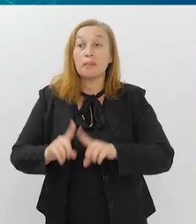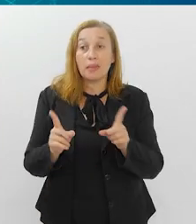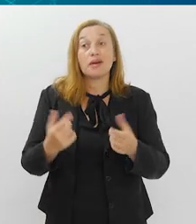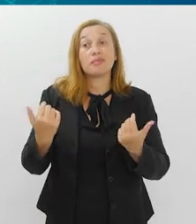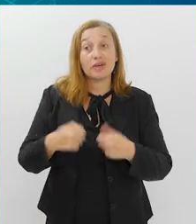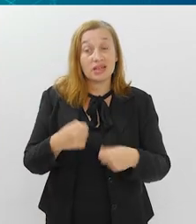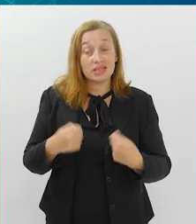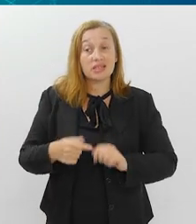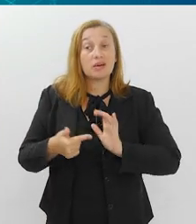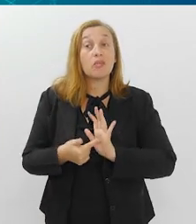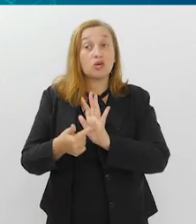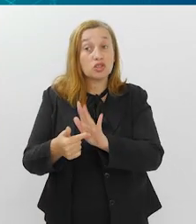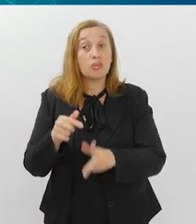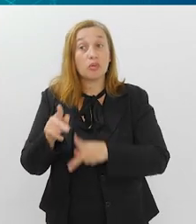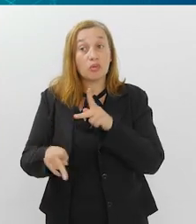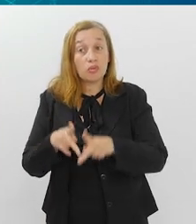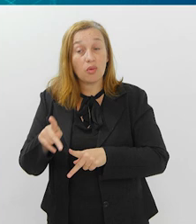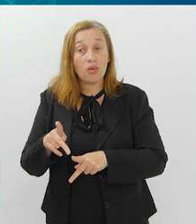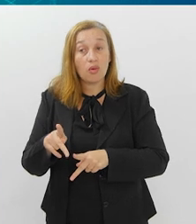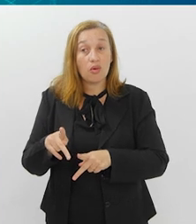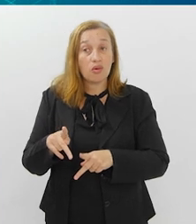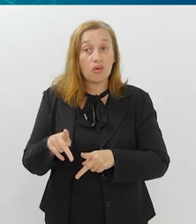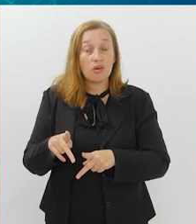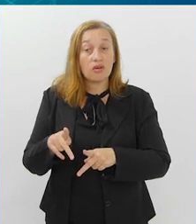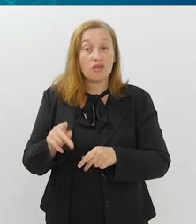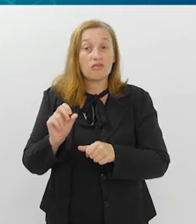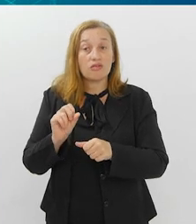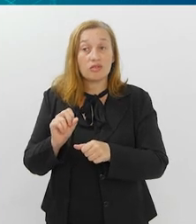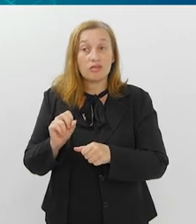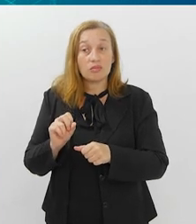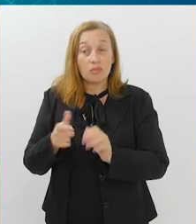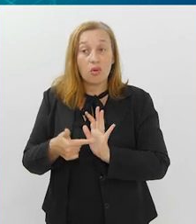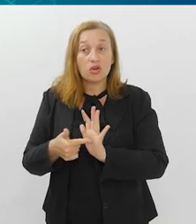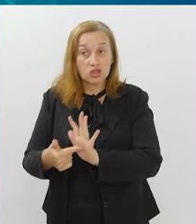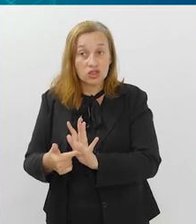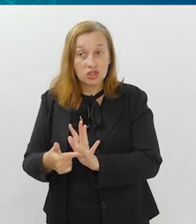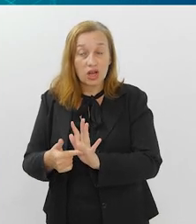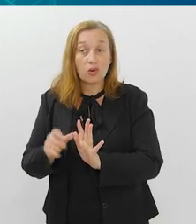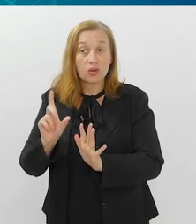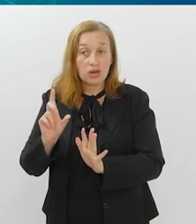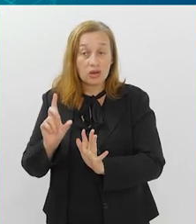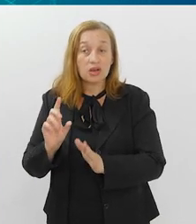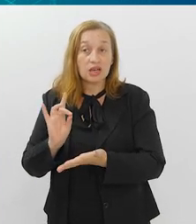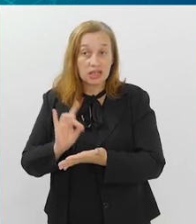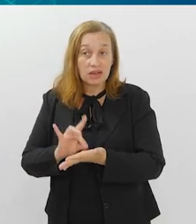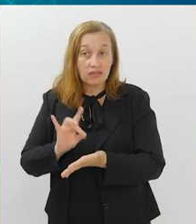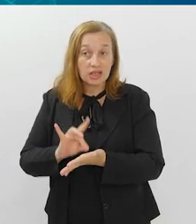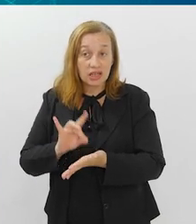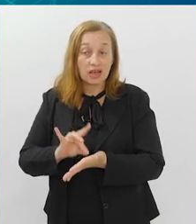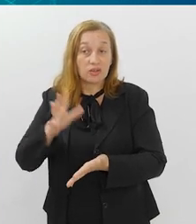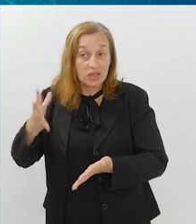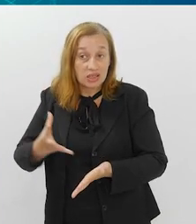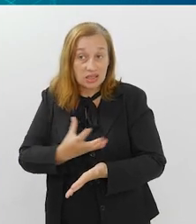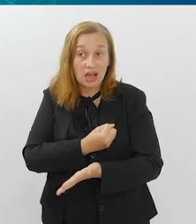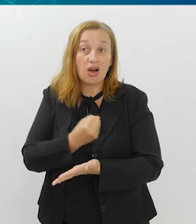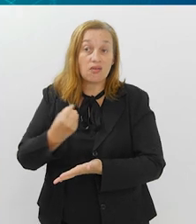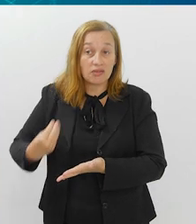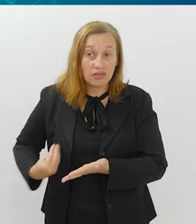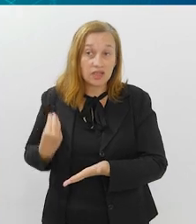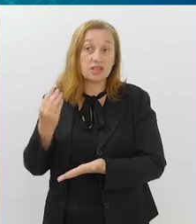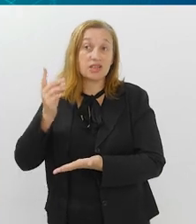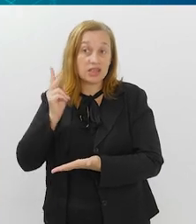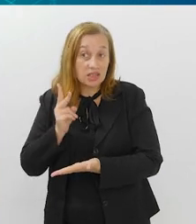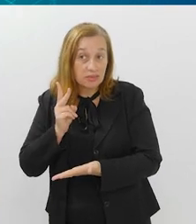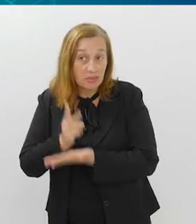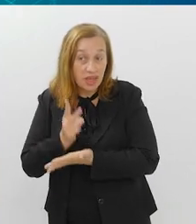mas a gente precisa mostrar para a população, convencer, Roberta, de que o que salva vacina mesmo, o que salva